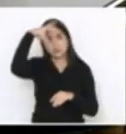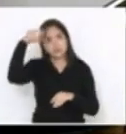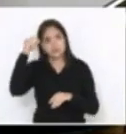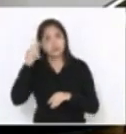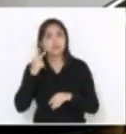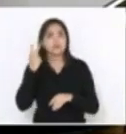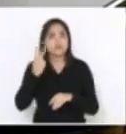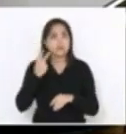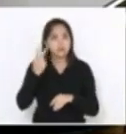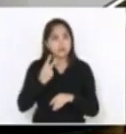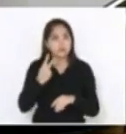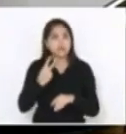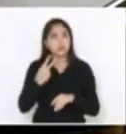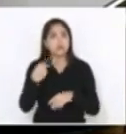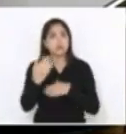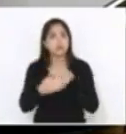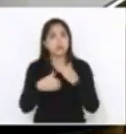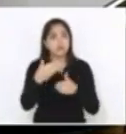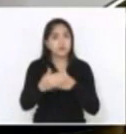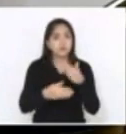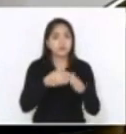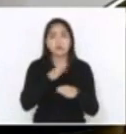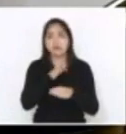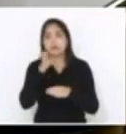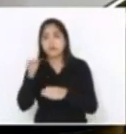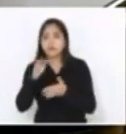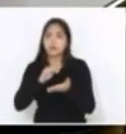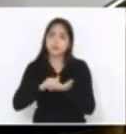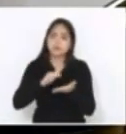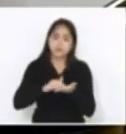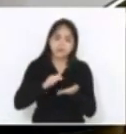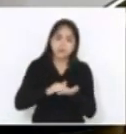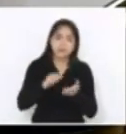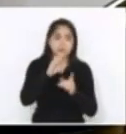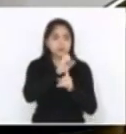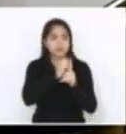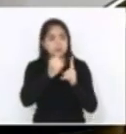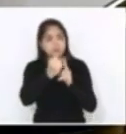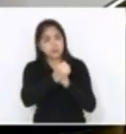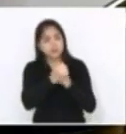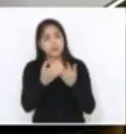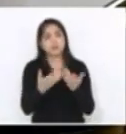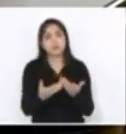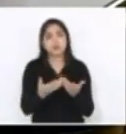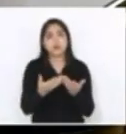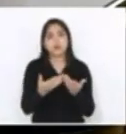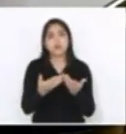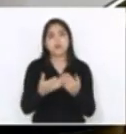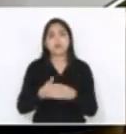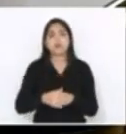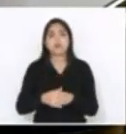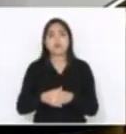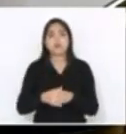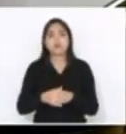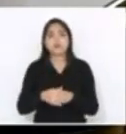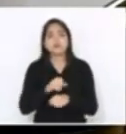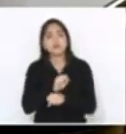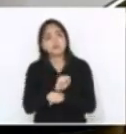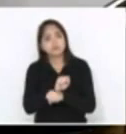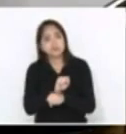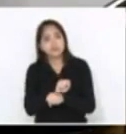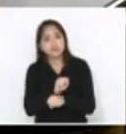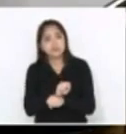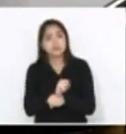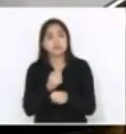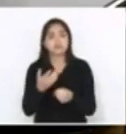sacra, via fundo social, via secretaria e passamos mais tempo em recepção de secretarias